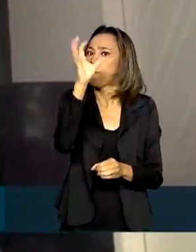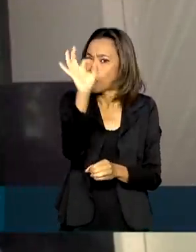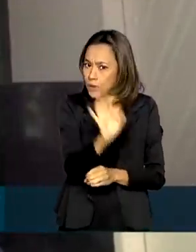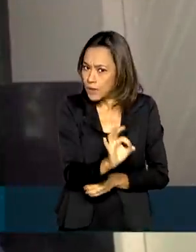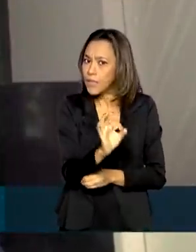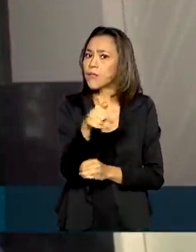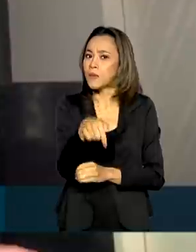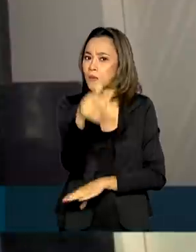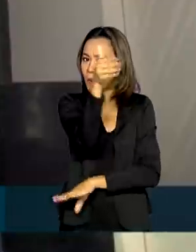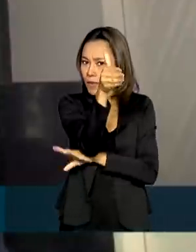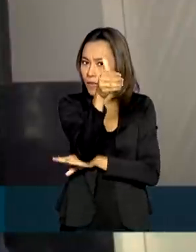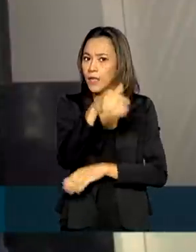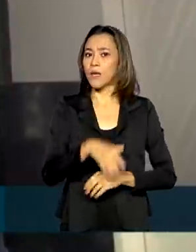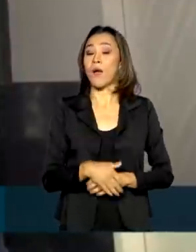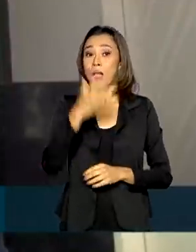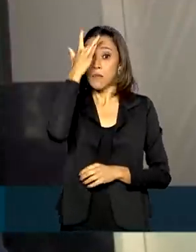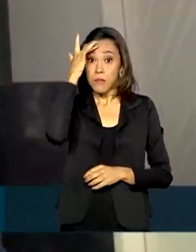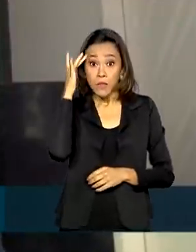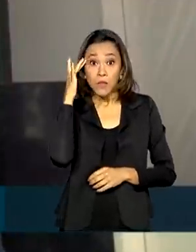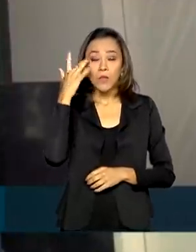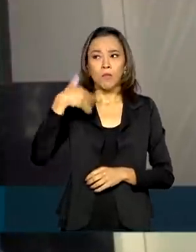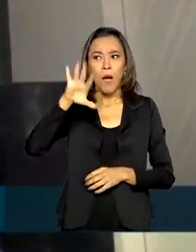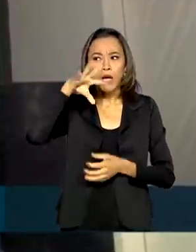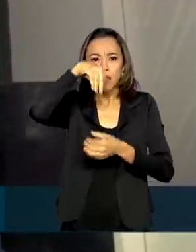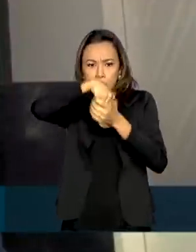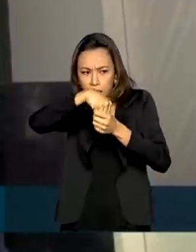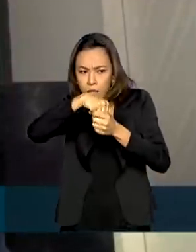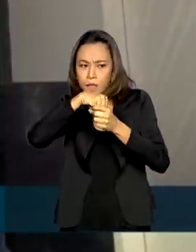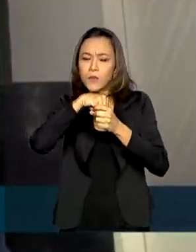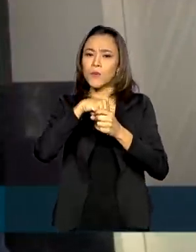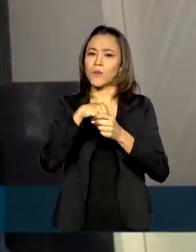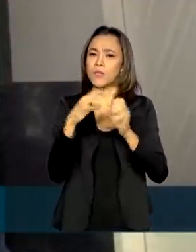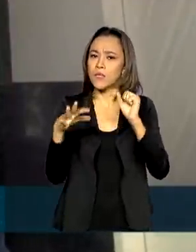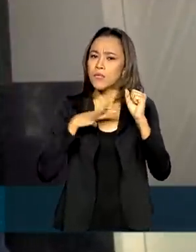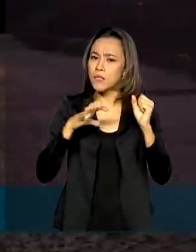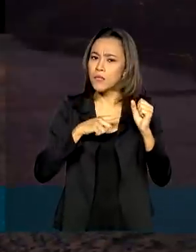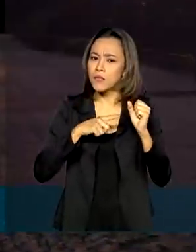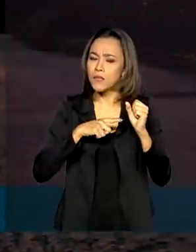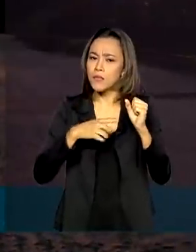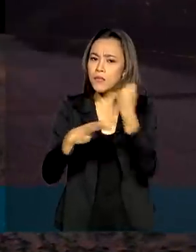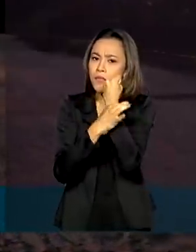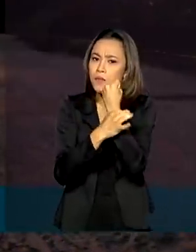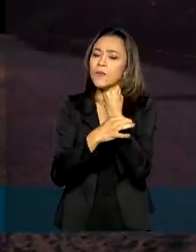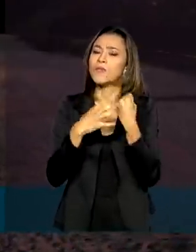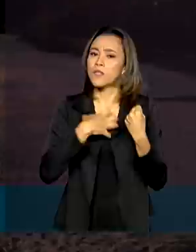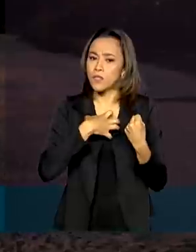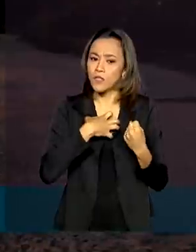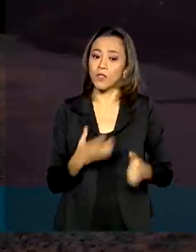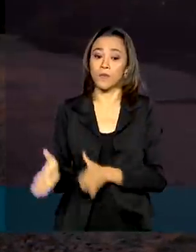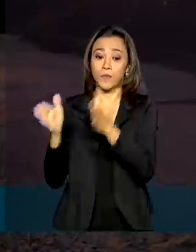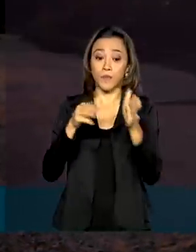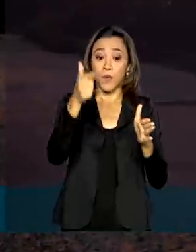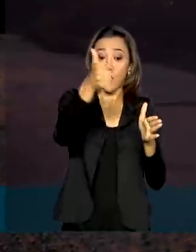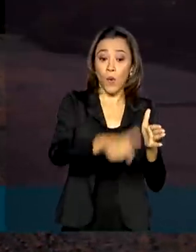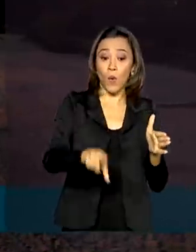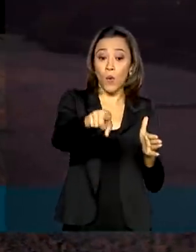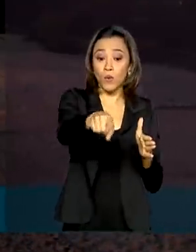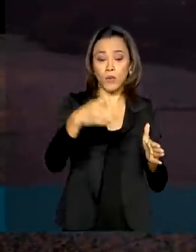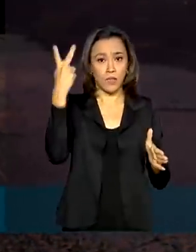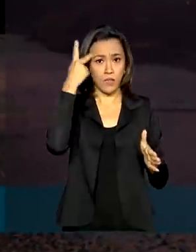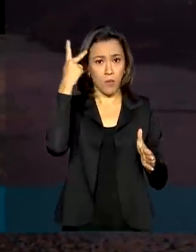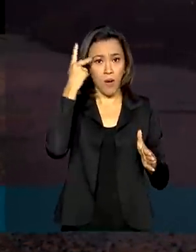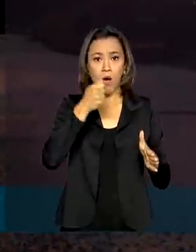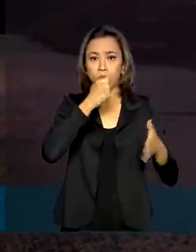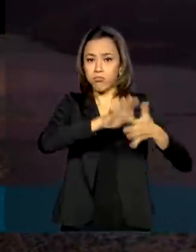as pessoas estão ficando mais dentro do hotel, estão se sentindo seguros dentro do hotel. Em Maresias, no litoral norte de São Paulo,